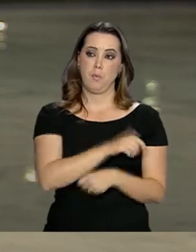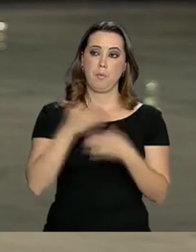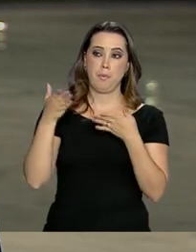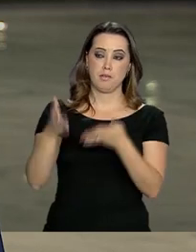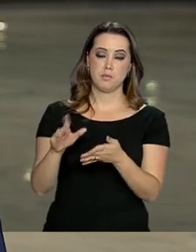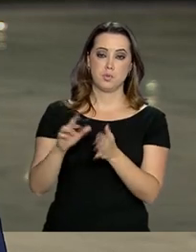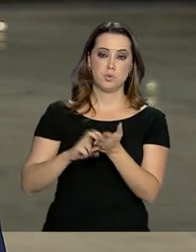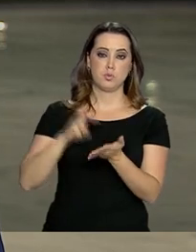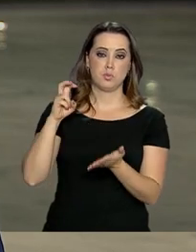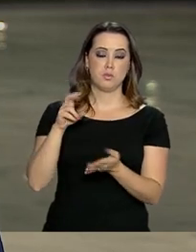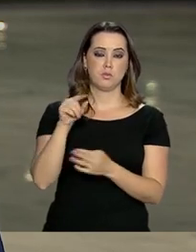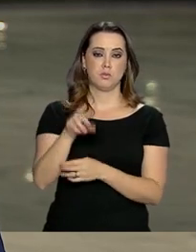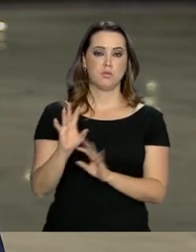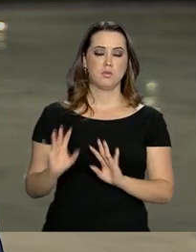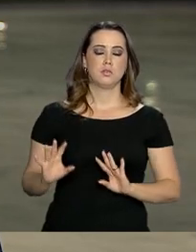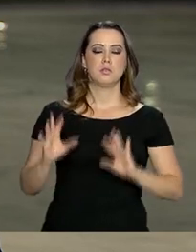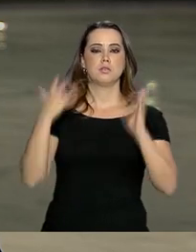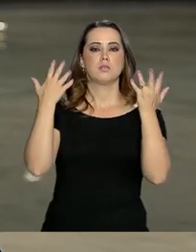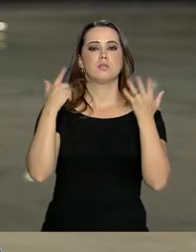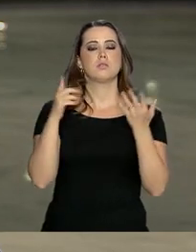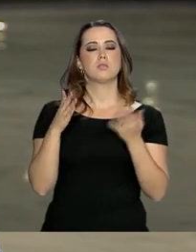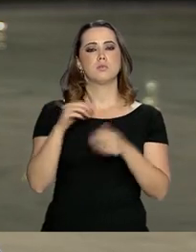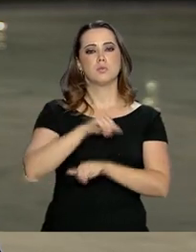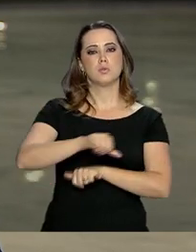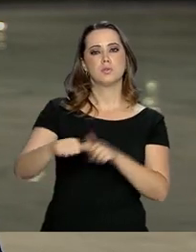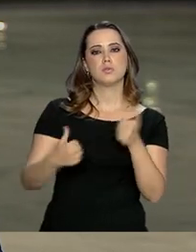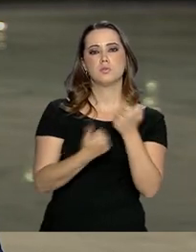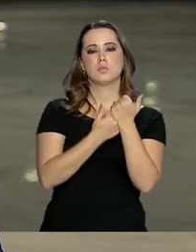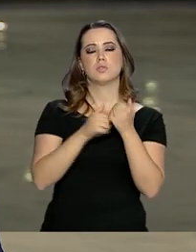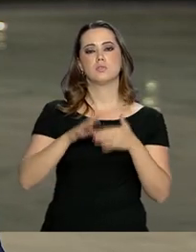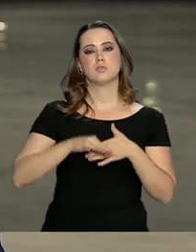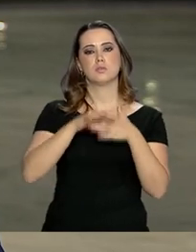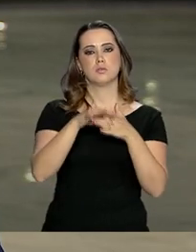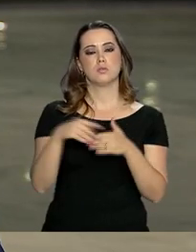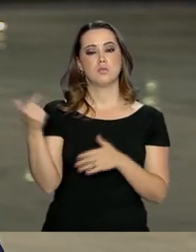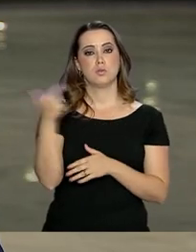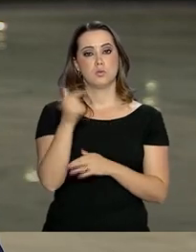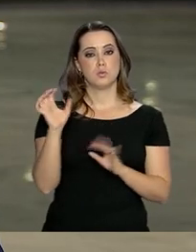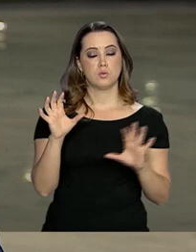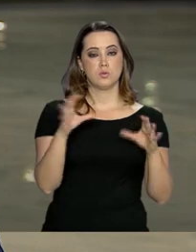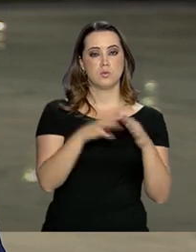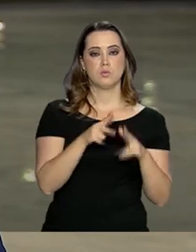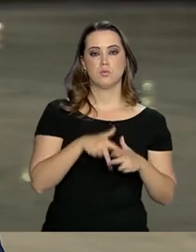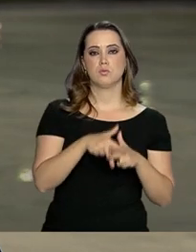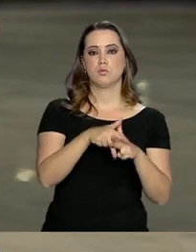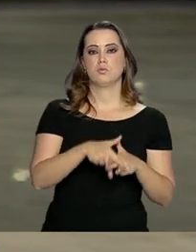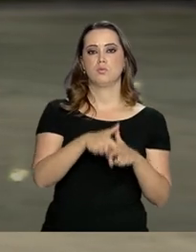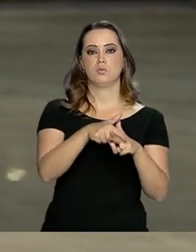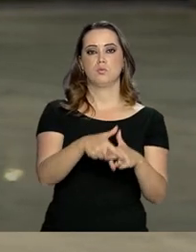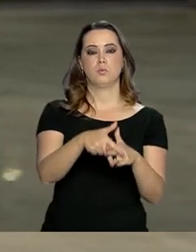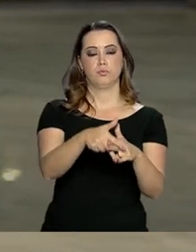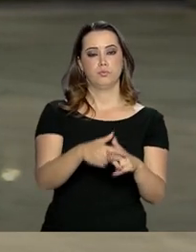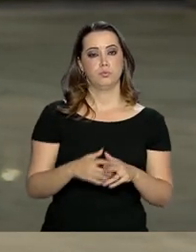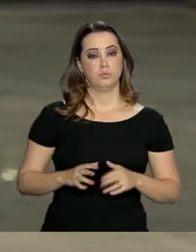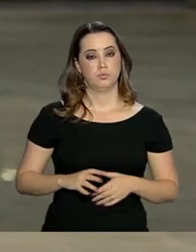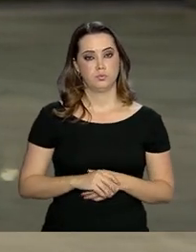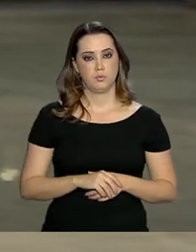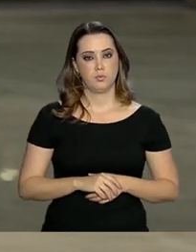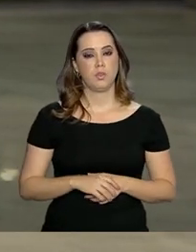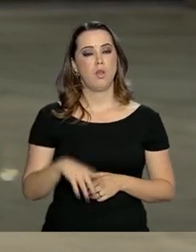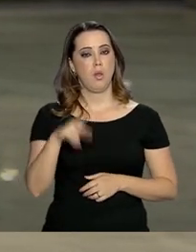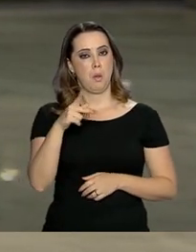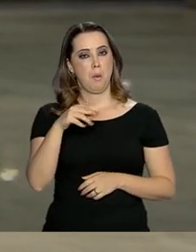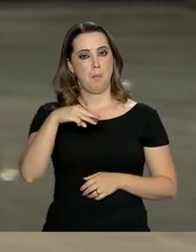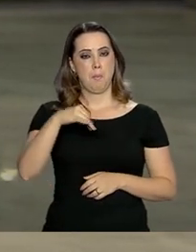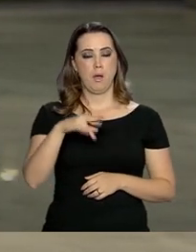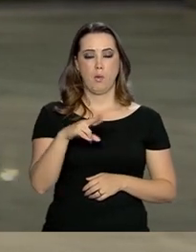participou pela manhã da cerimônia de passagem de comando do 2º Regimento de Cavalaria de Guarda. O repórter